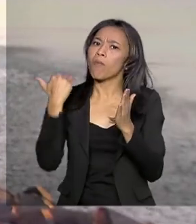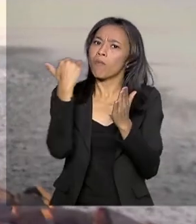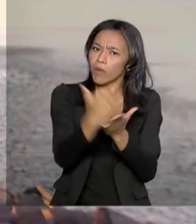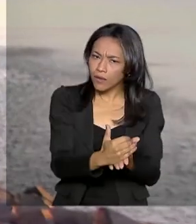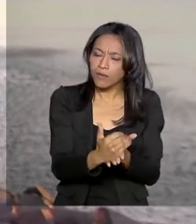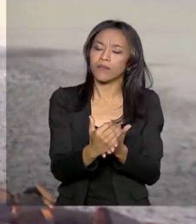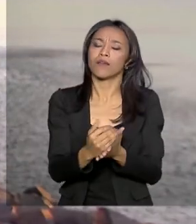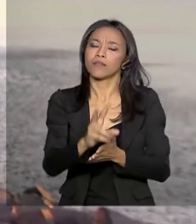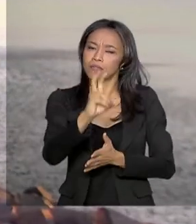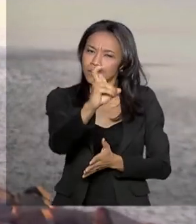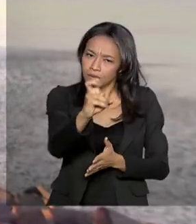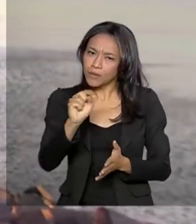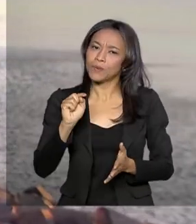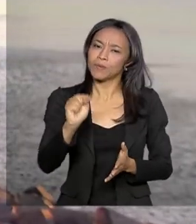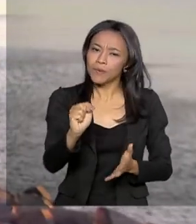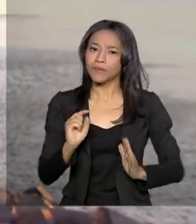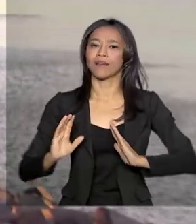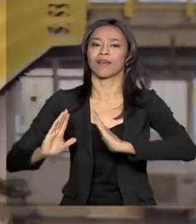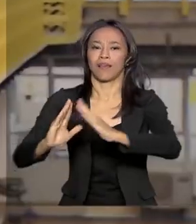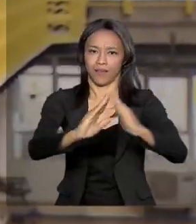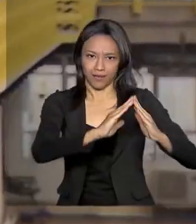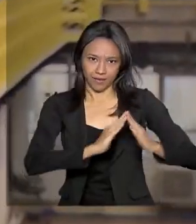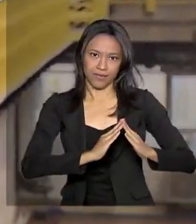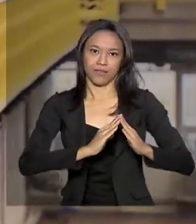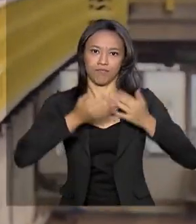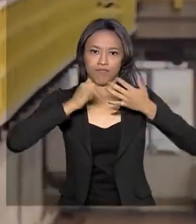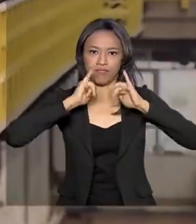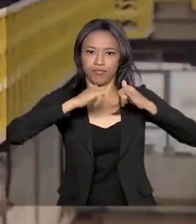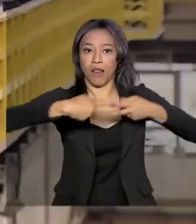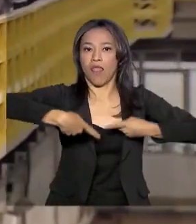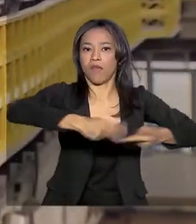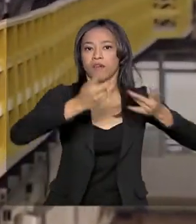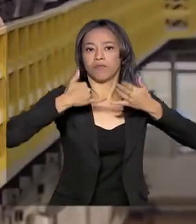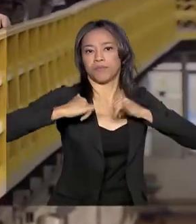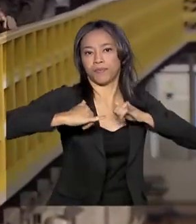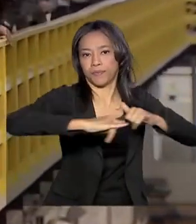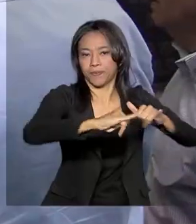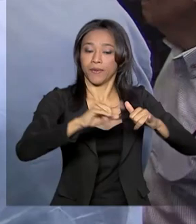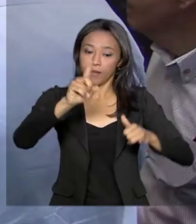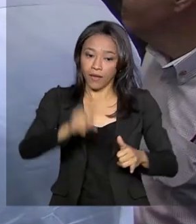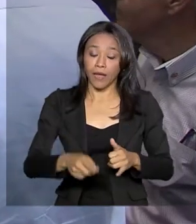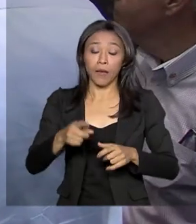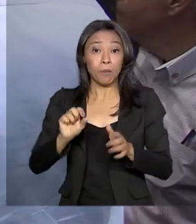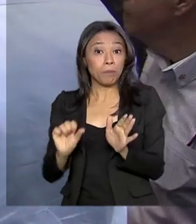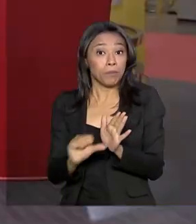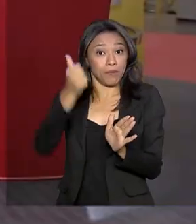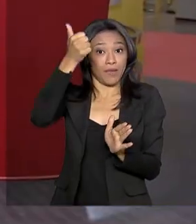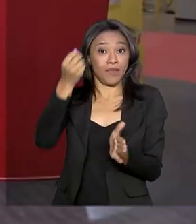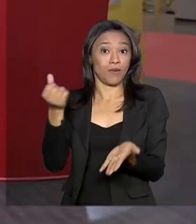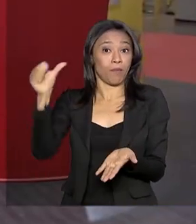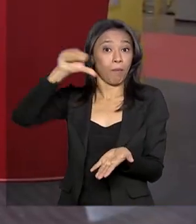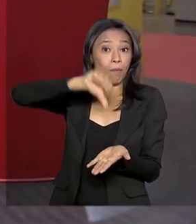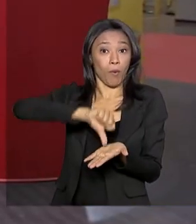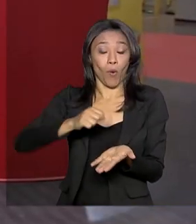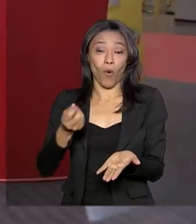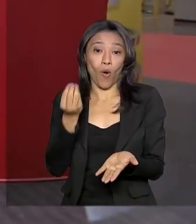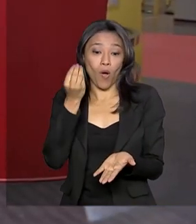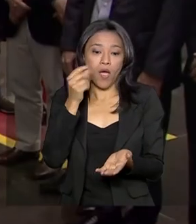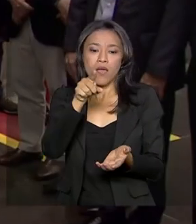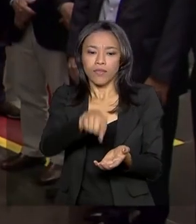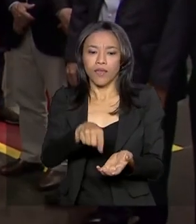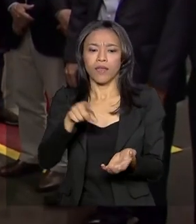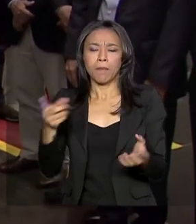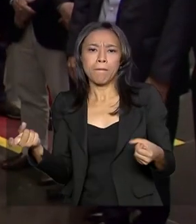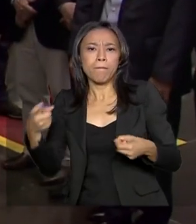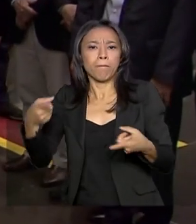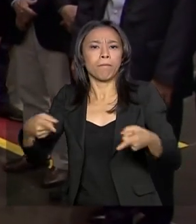cerca de 5 mil casas populares. O projeto piloto é uma parceria entre Chesf e Eletronorte e conta com